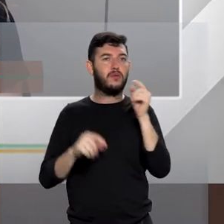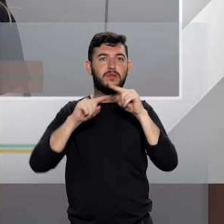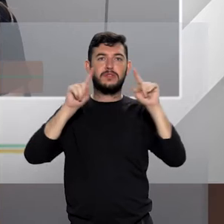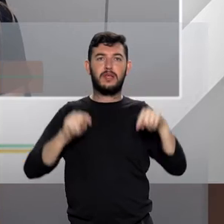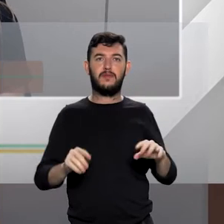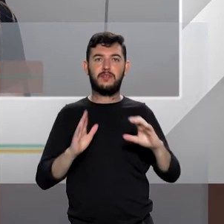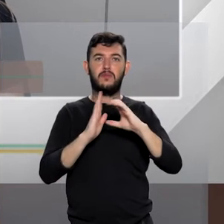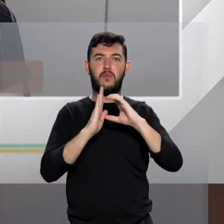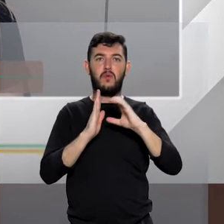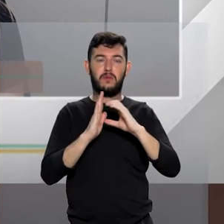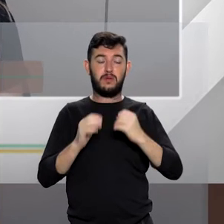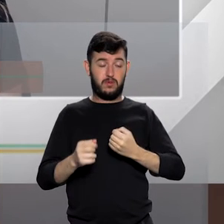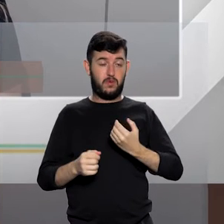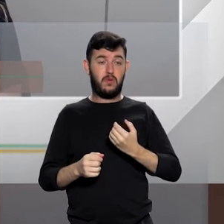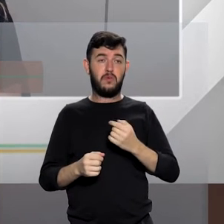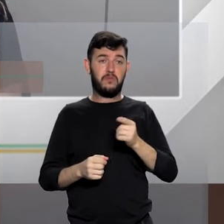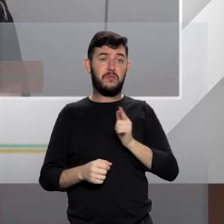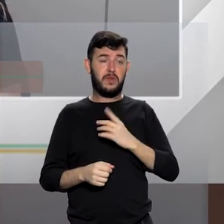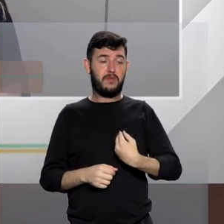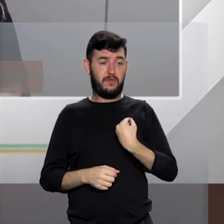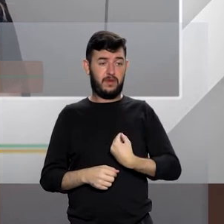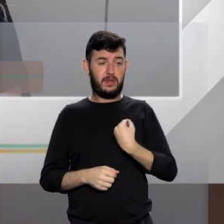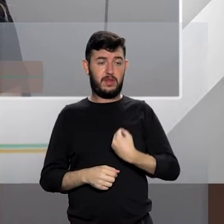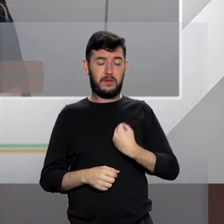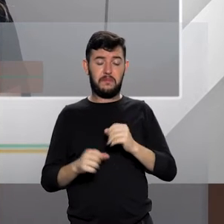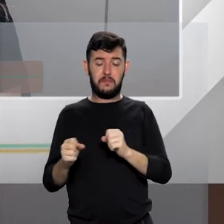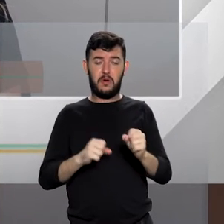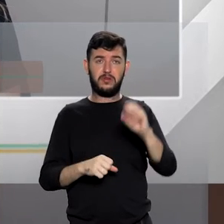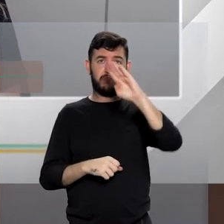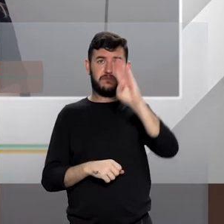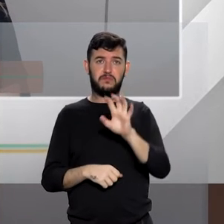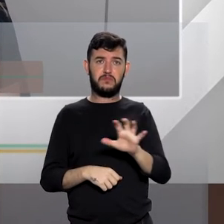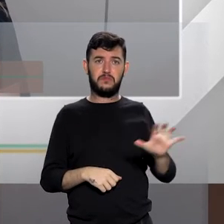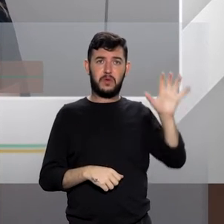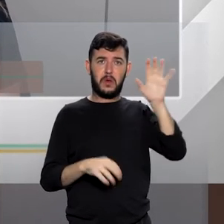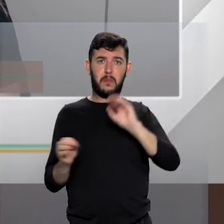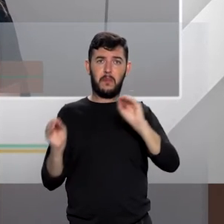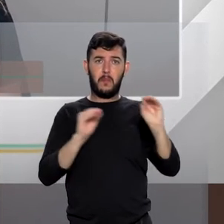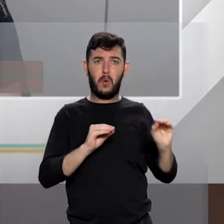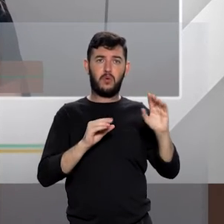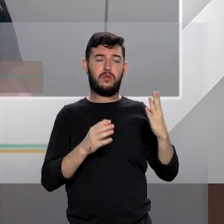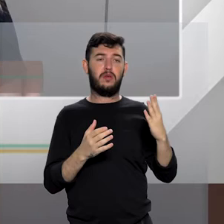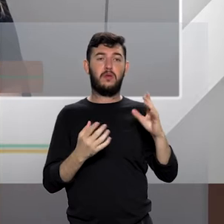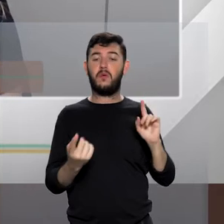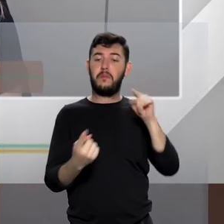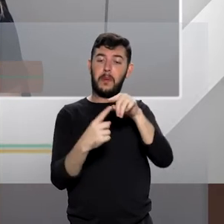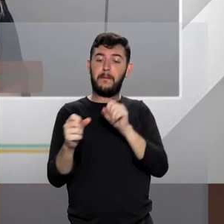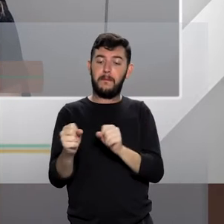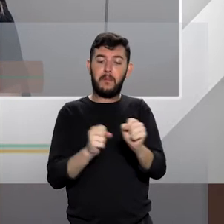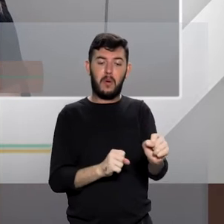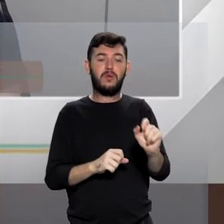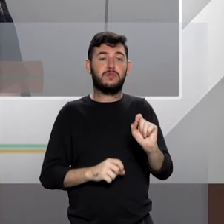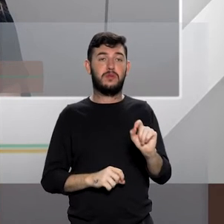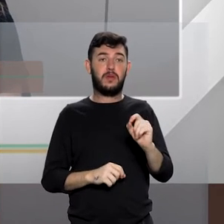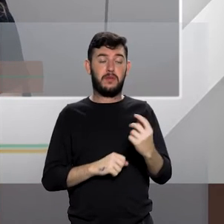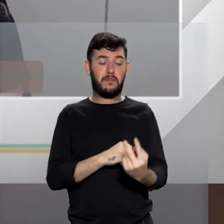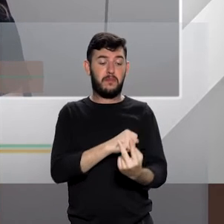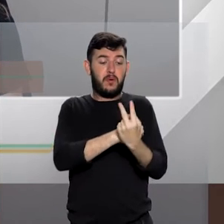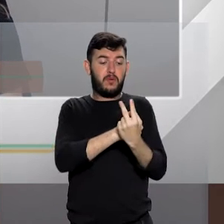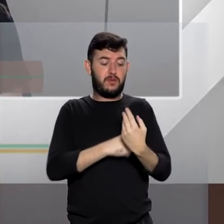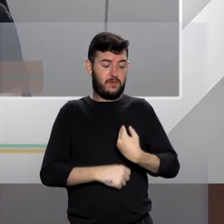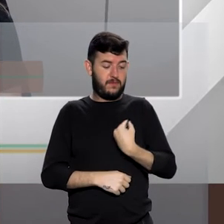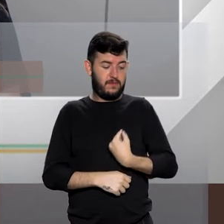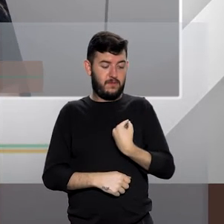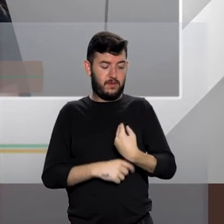temos essas oportunidades de medidas que garantem à mulher um sistema de proteção. A lei, ela veio exatamente